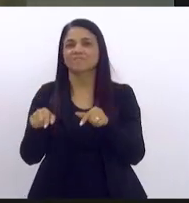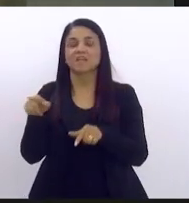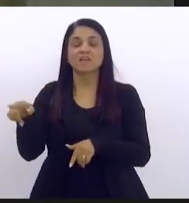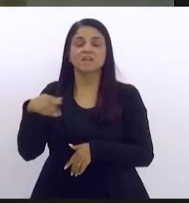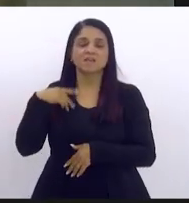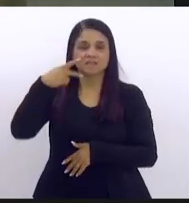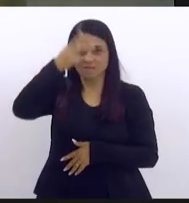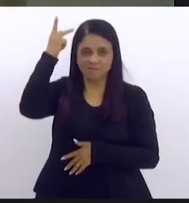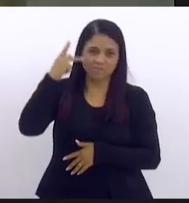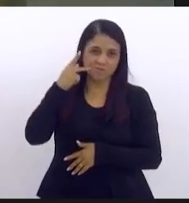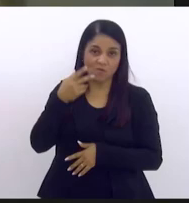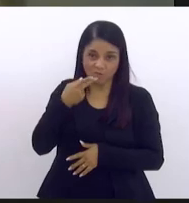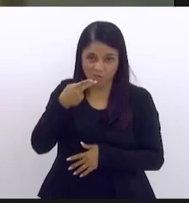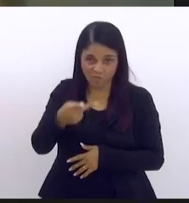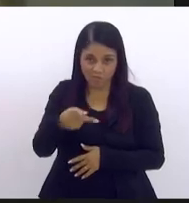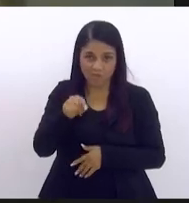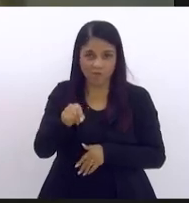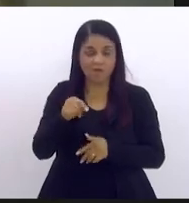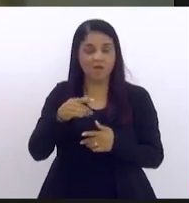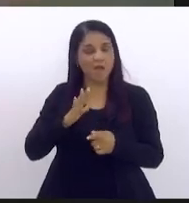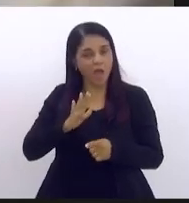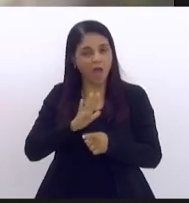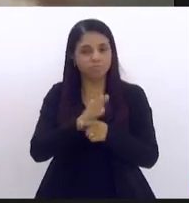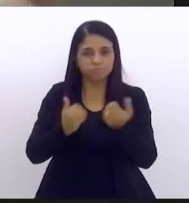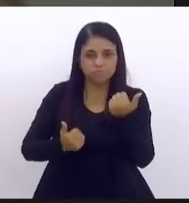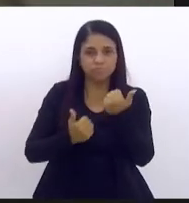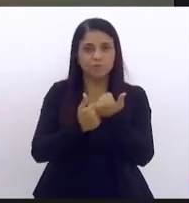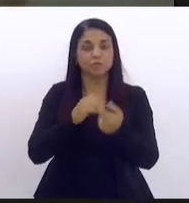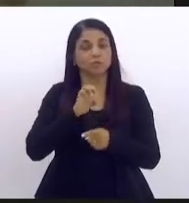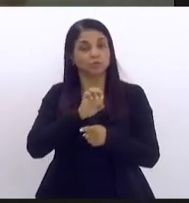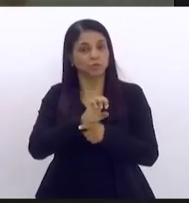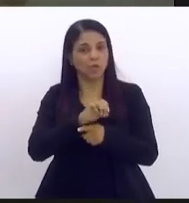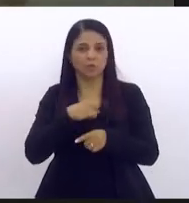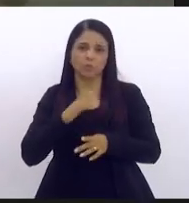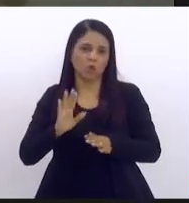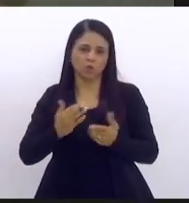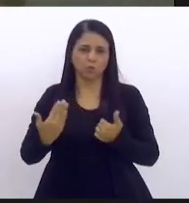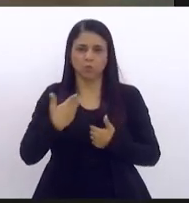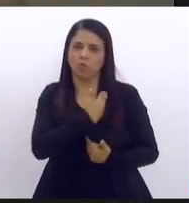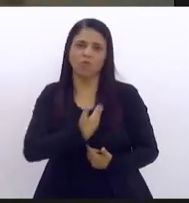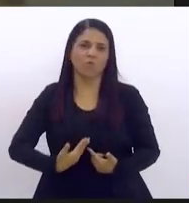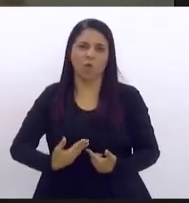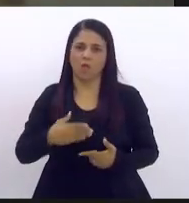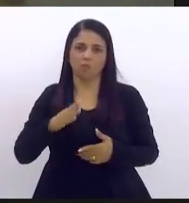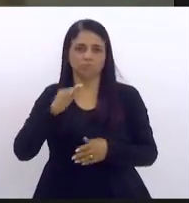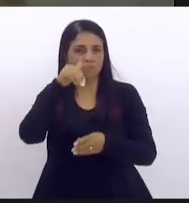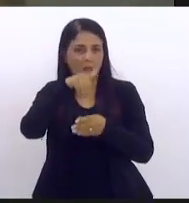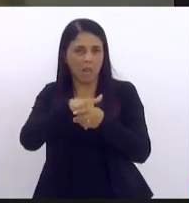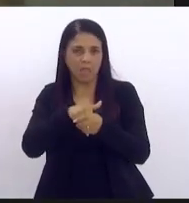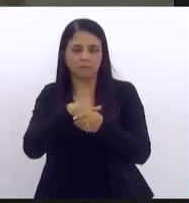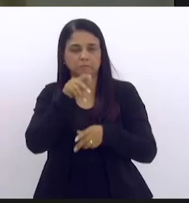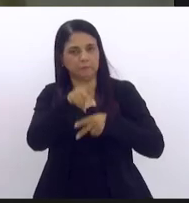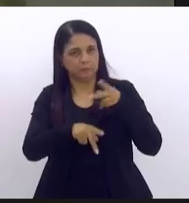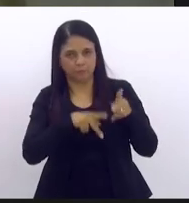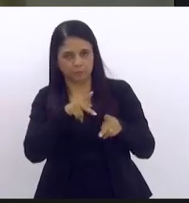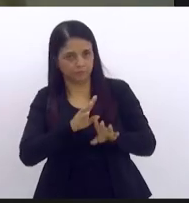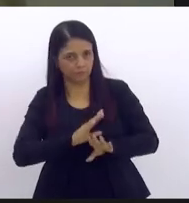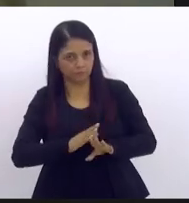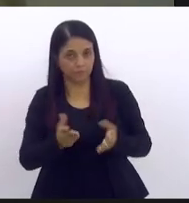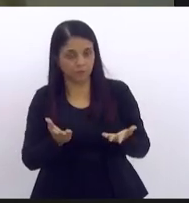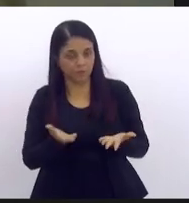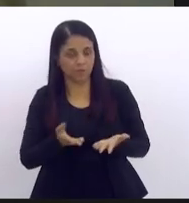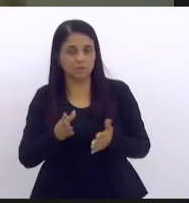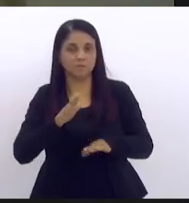bem diz é a favor do estado não do governo de plantão ou do governo que está eleito pelo povo nesse momento